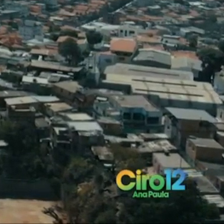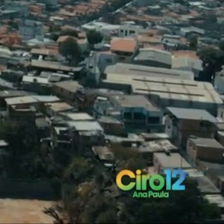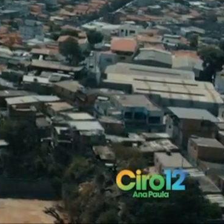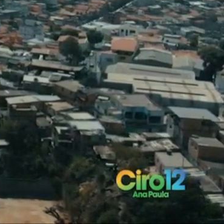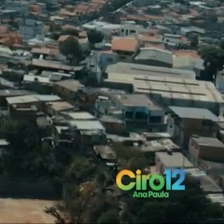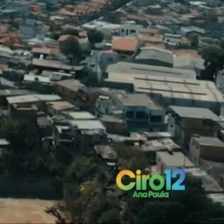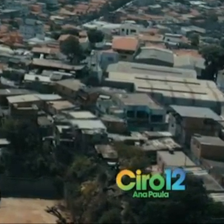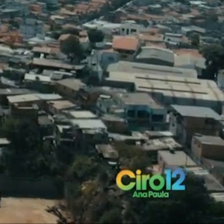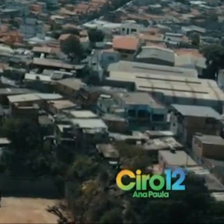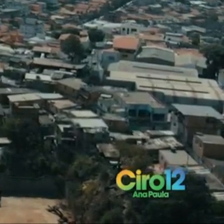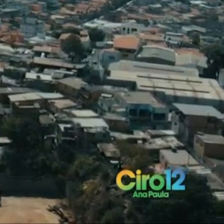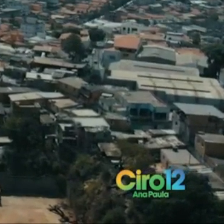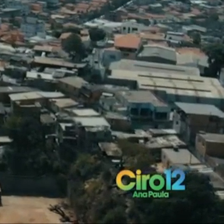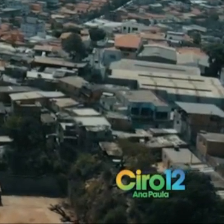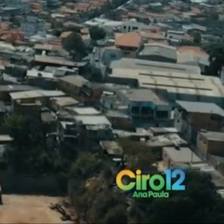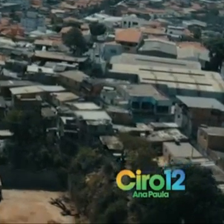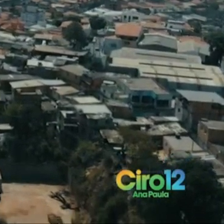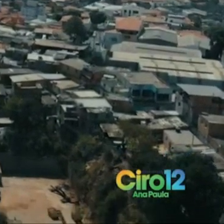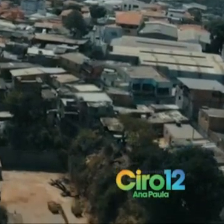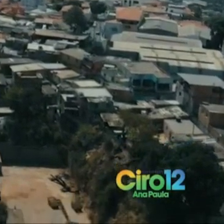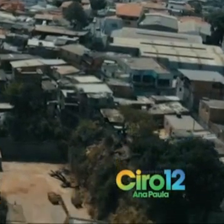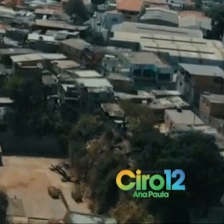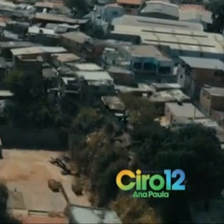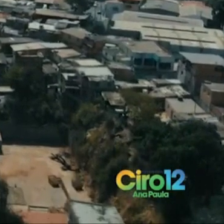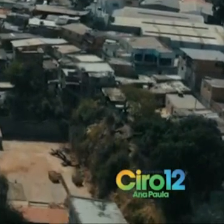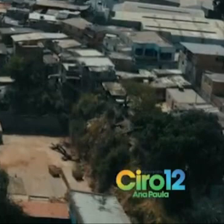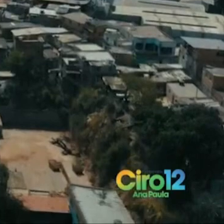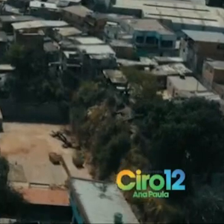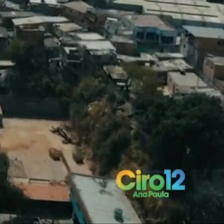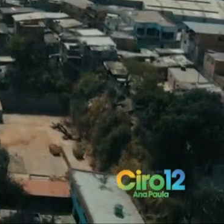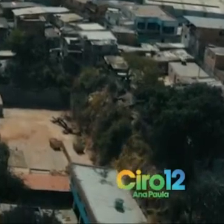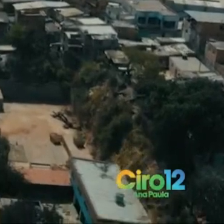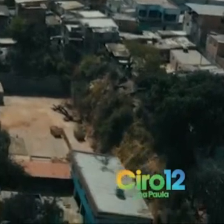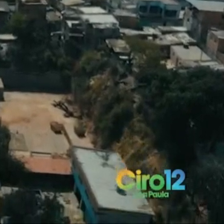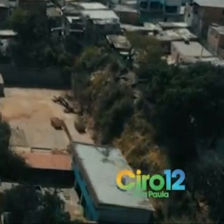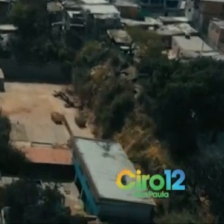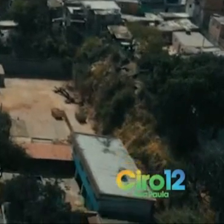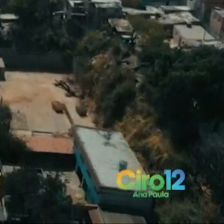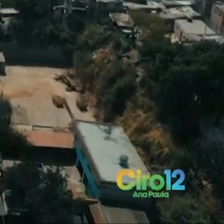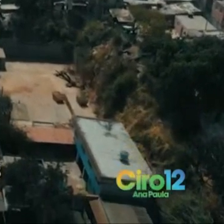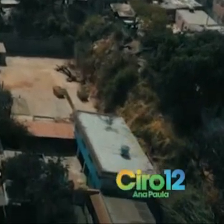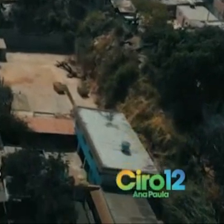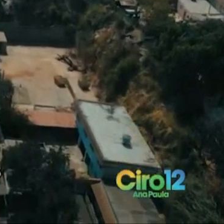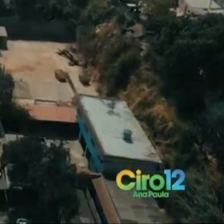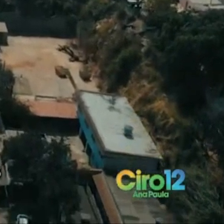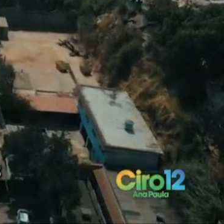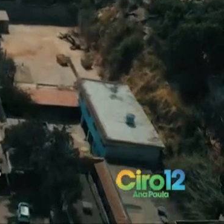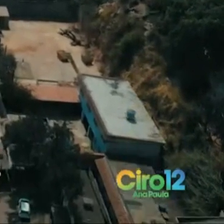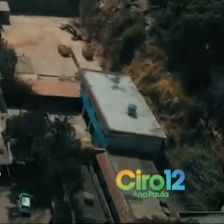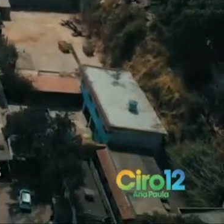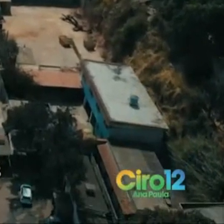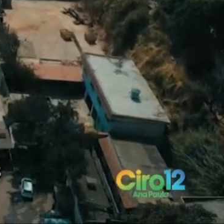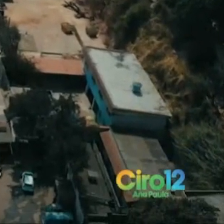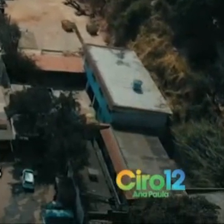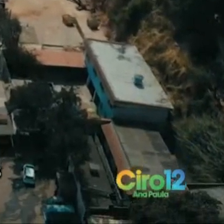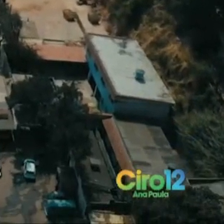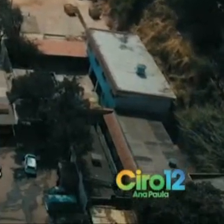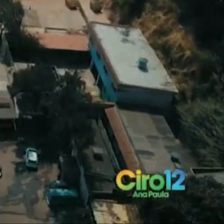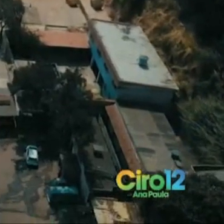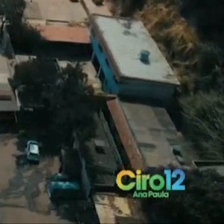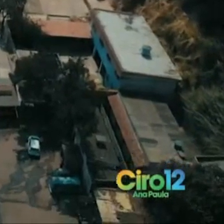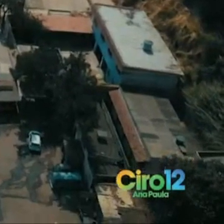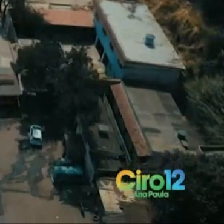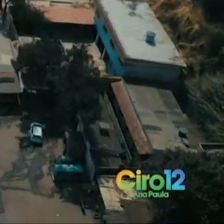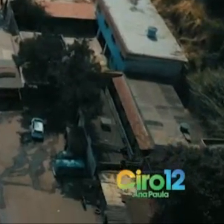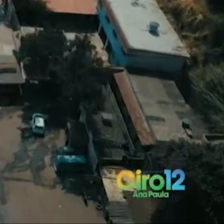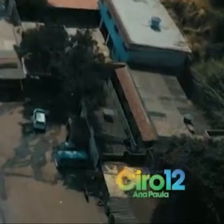A falta de diálogo entre o governo Zema e os municípios inviabiliza o projeto do Rodoanel, impactando a vida de muitos minês na região metropolitana de